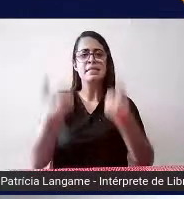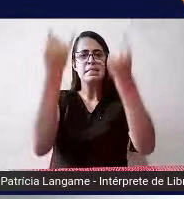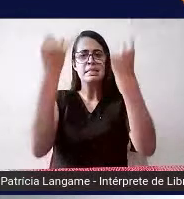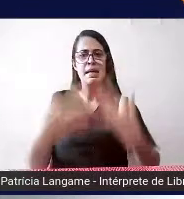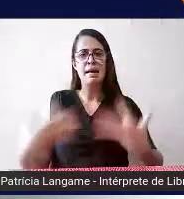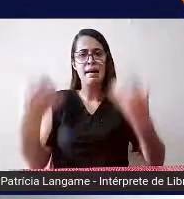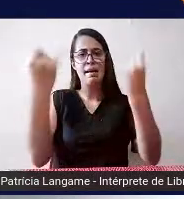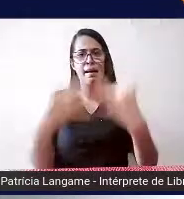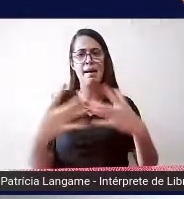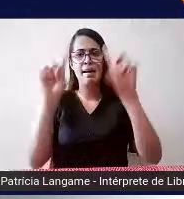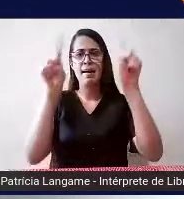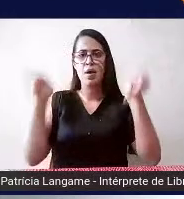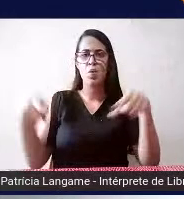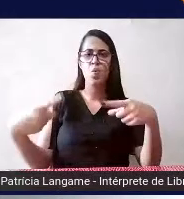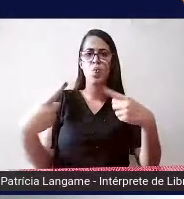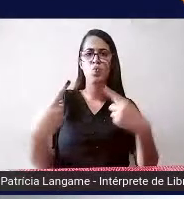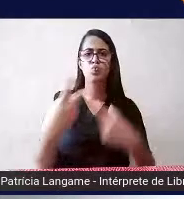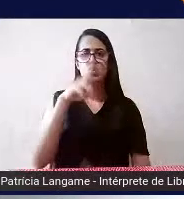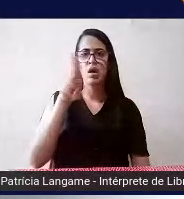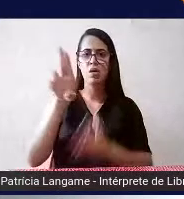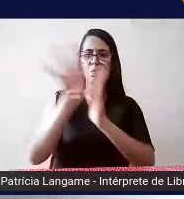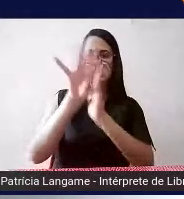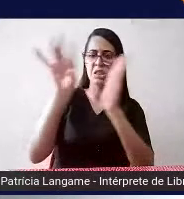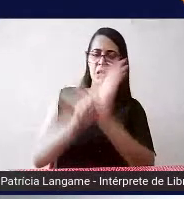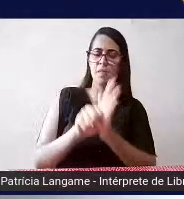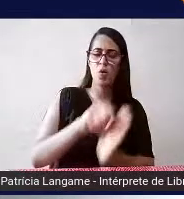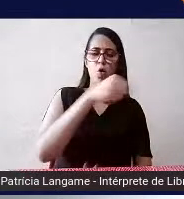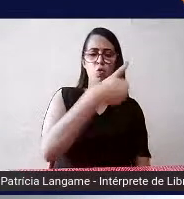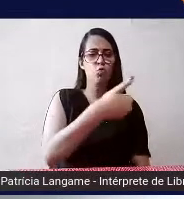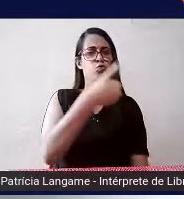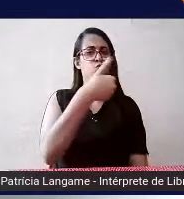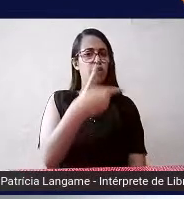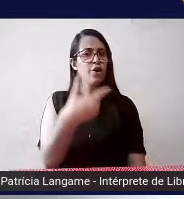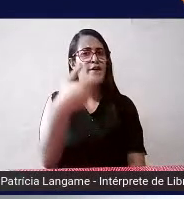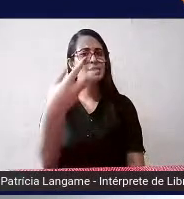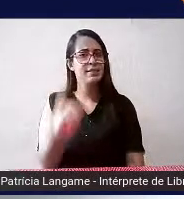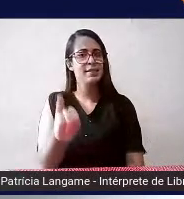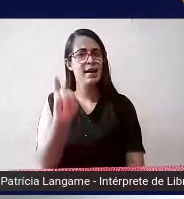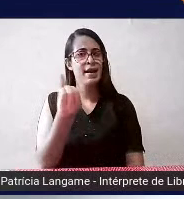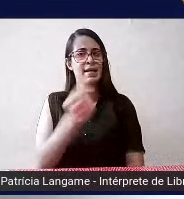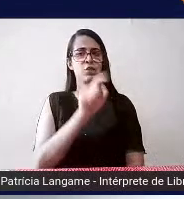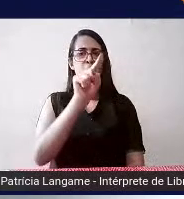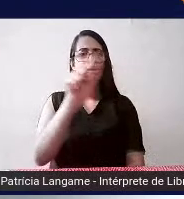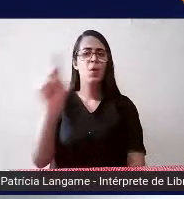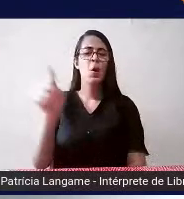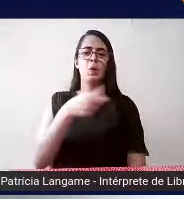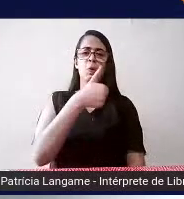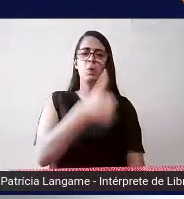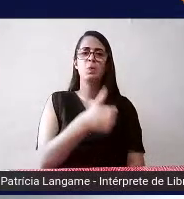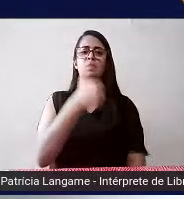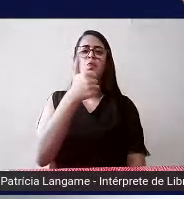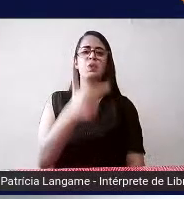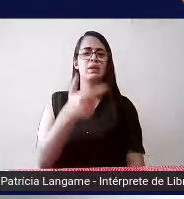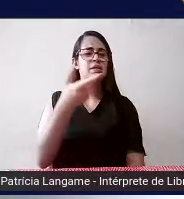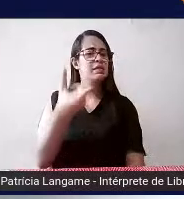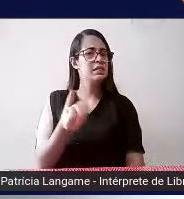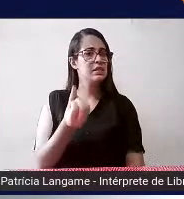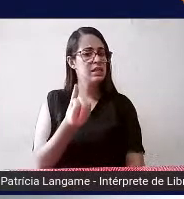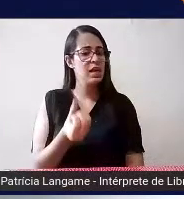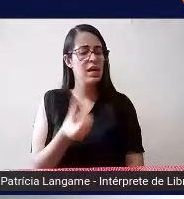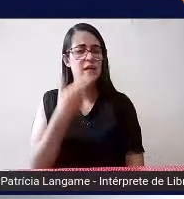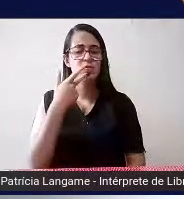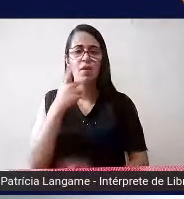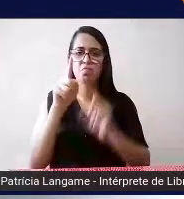parênteses a gente usa o símbolo um, dois, seis quer dizer os pontos um, dois, seis do braile pra fechar o